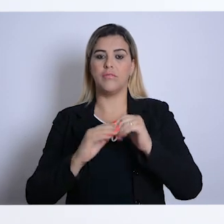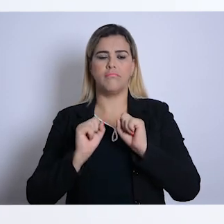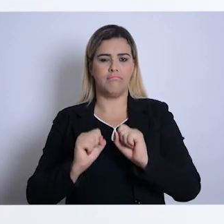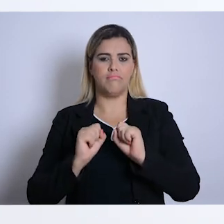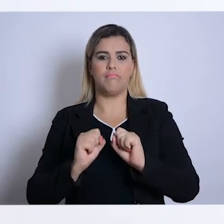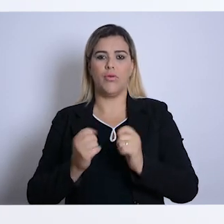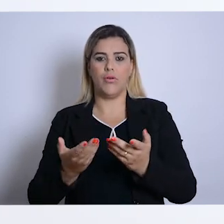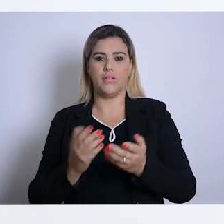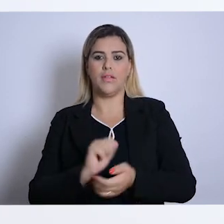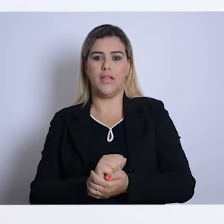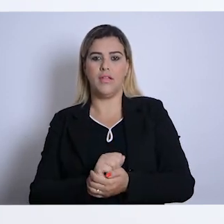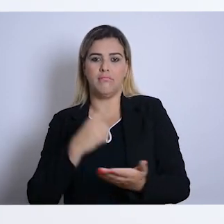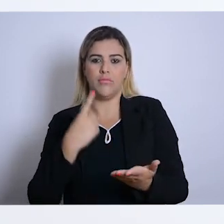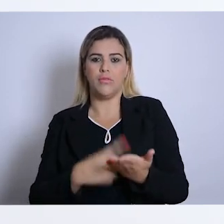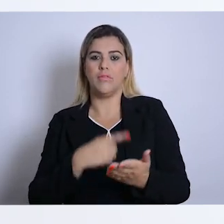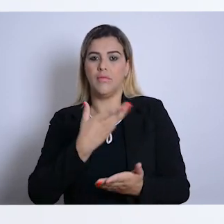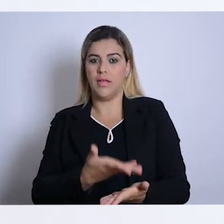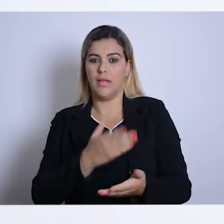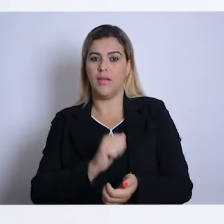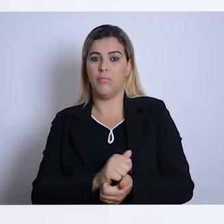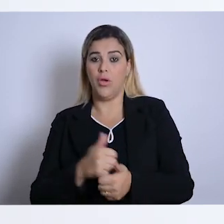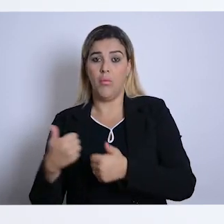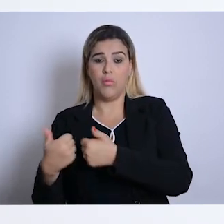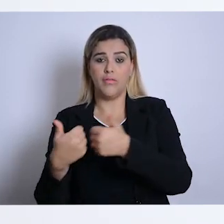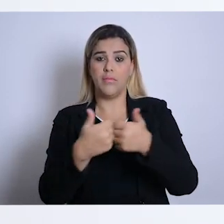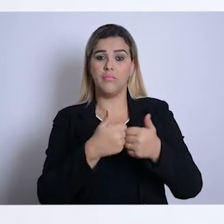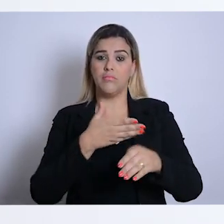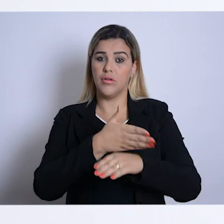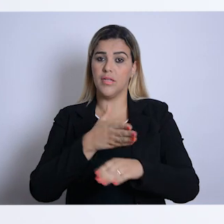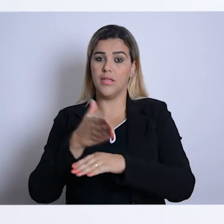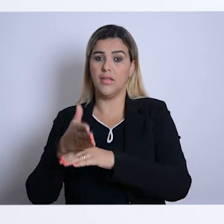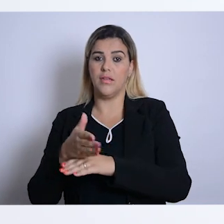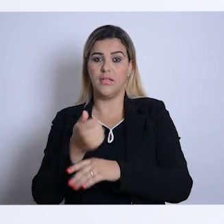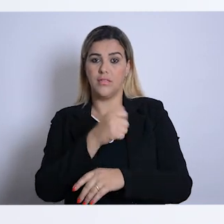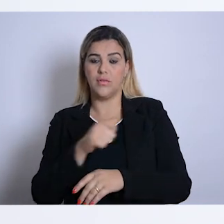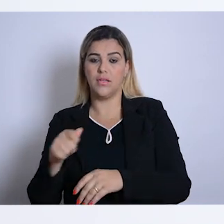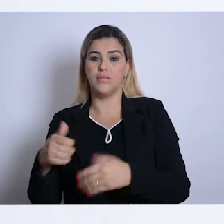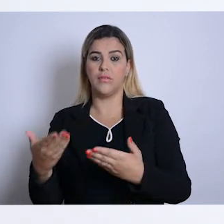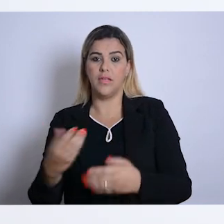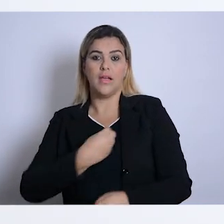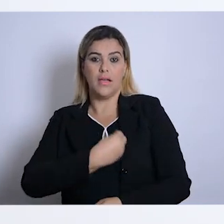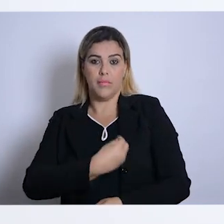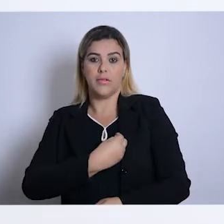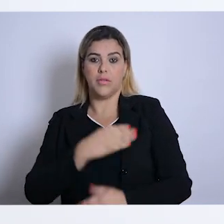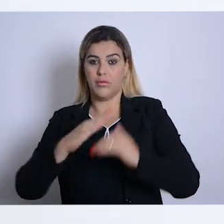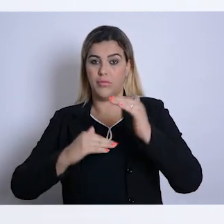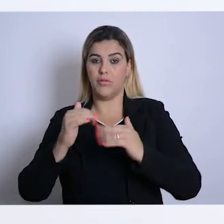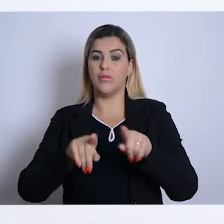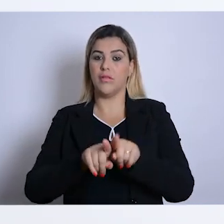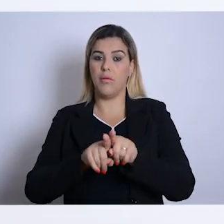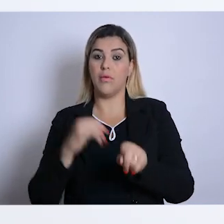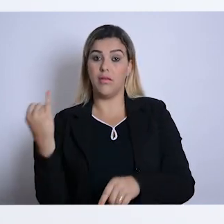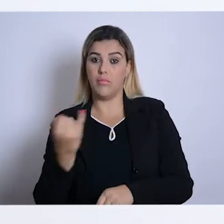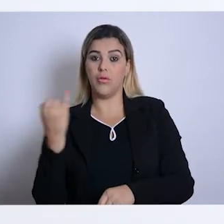E os profissionais podem contar com as entidades, podem aproximar das entidades e entender que a participação